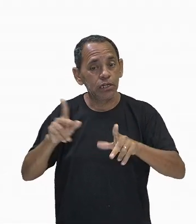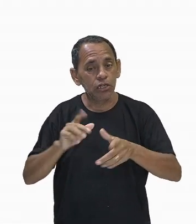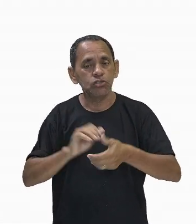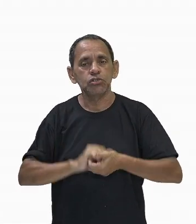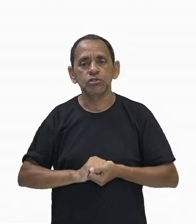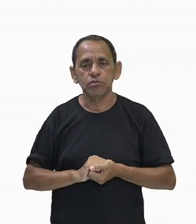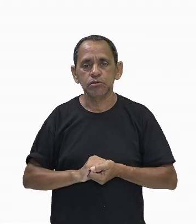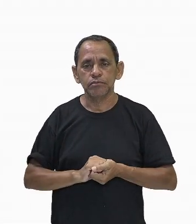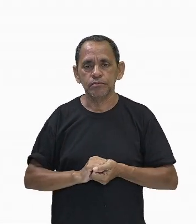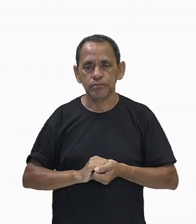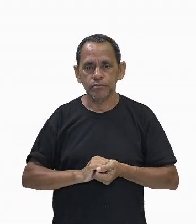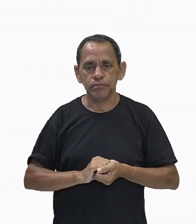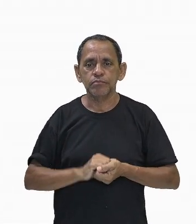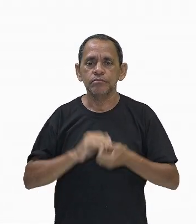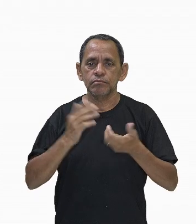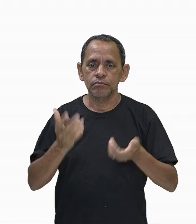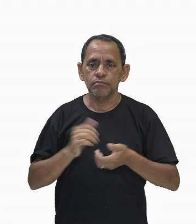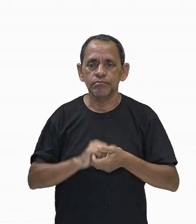acontece,